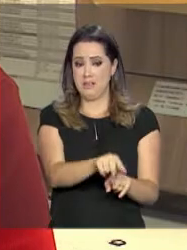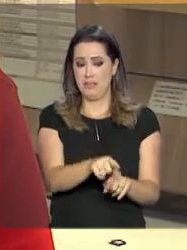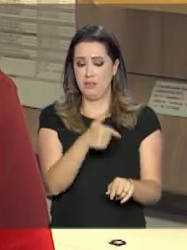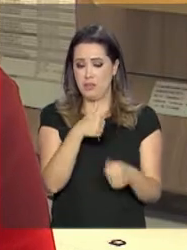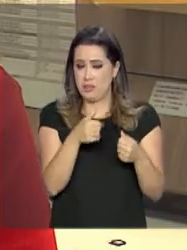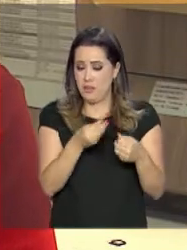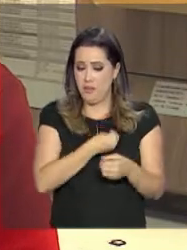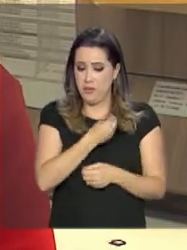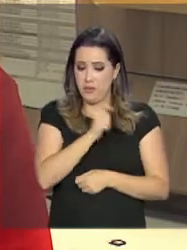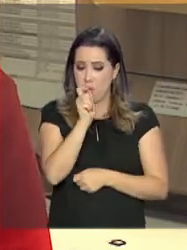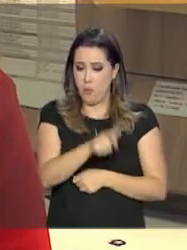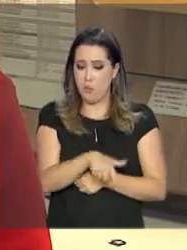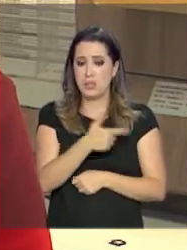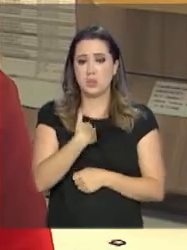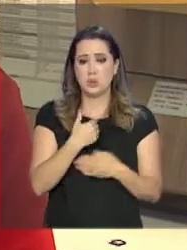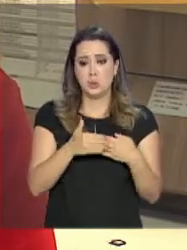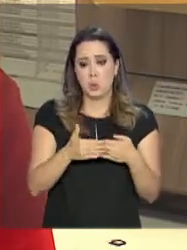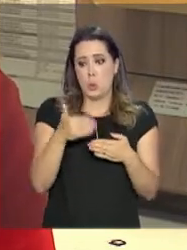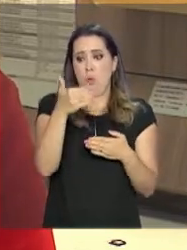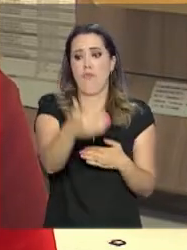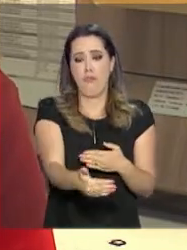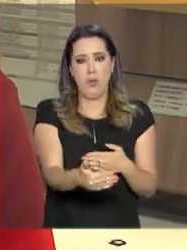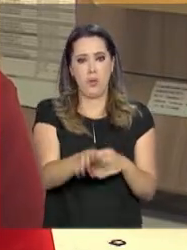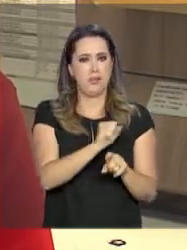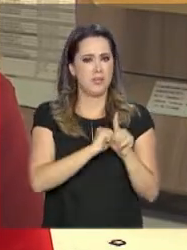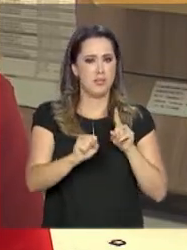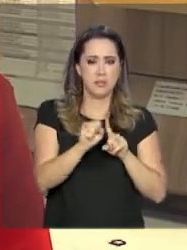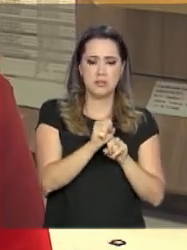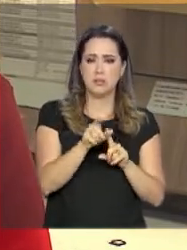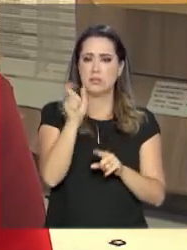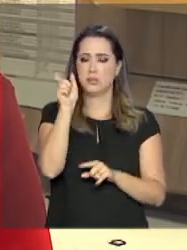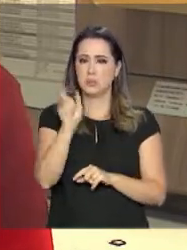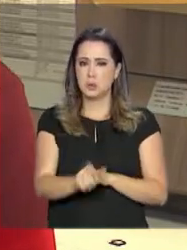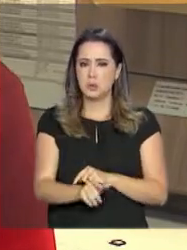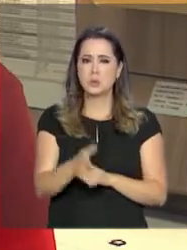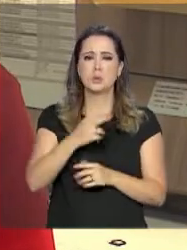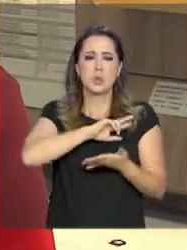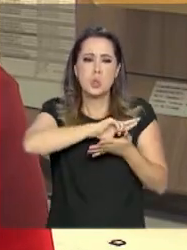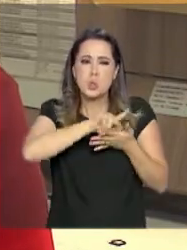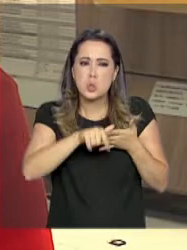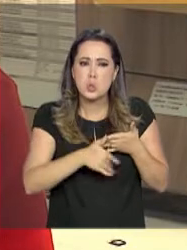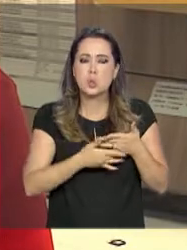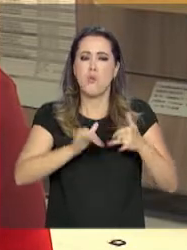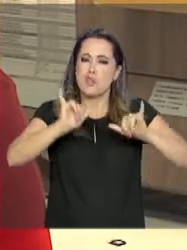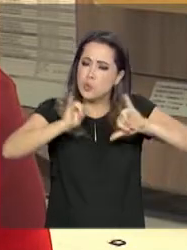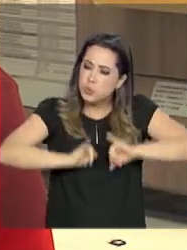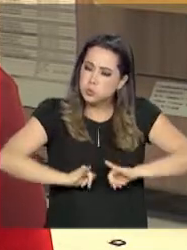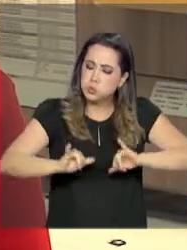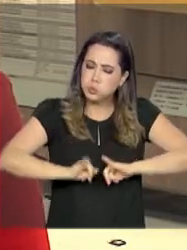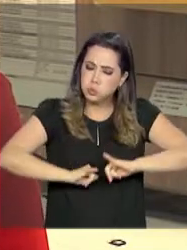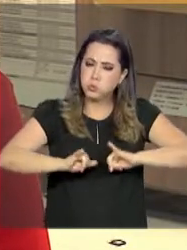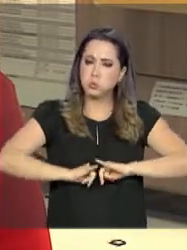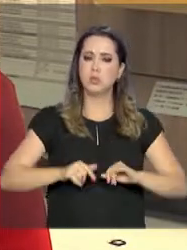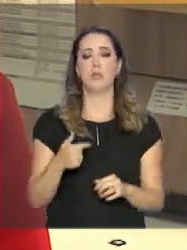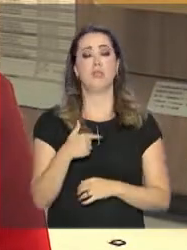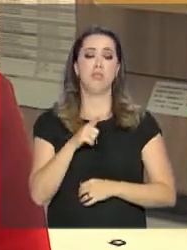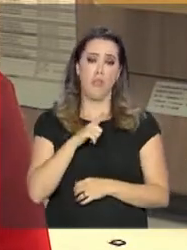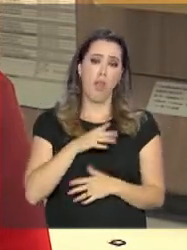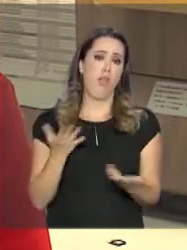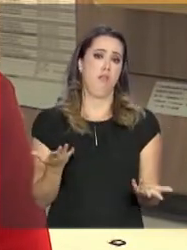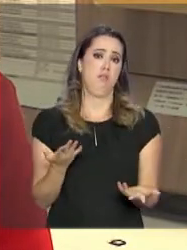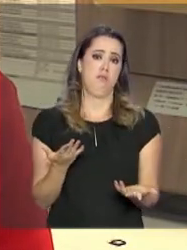convivendo com pessoas que estão à margem da sociedade, pessoas que passaram por diversos traumas. Eu também tenho